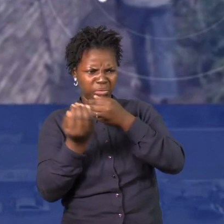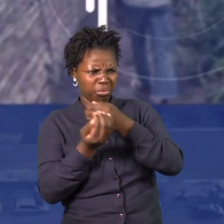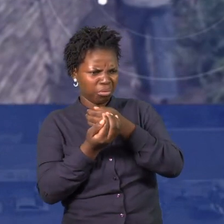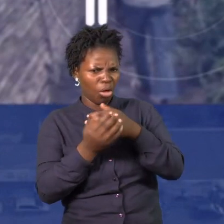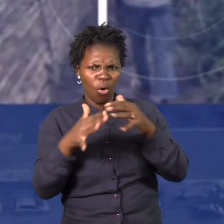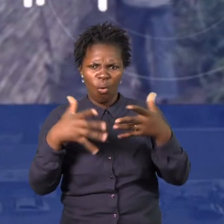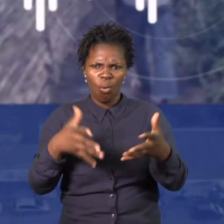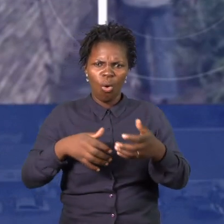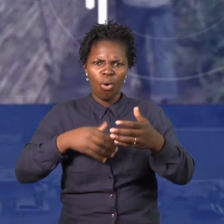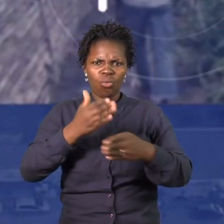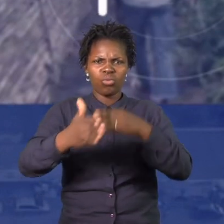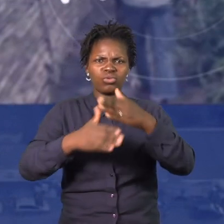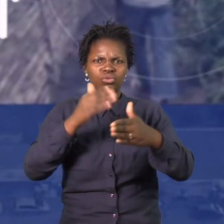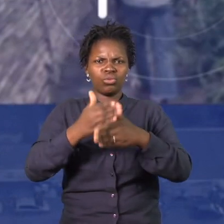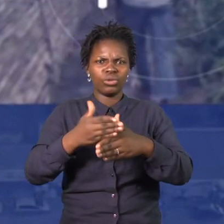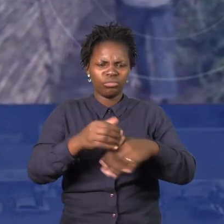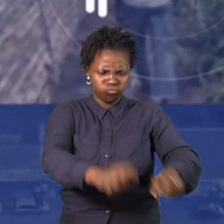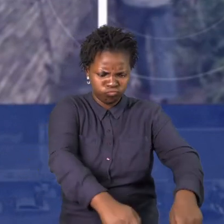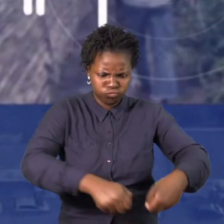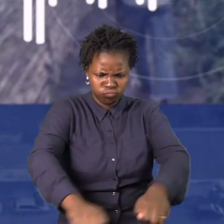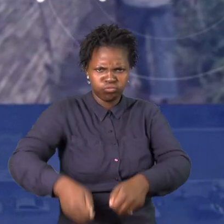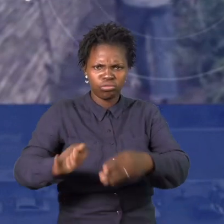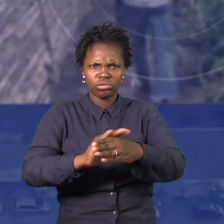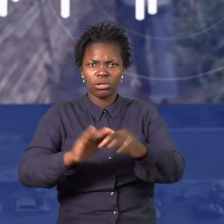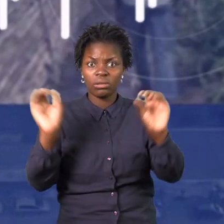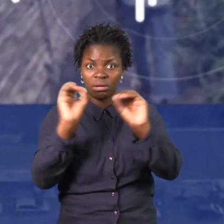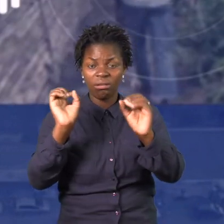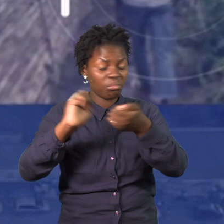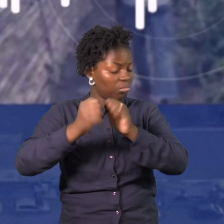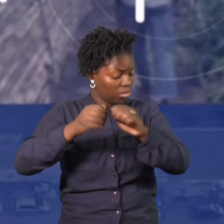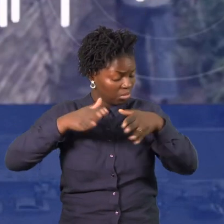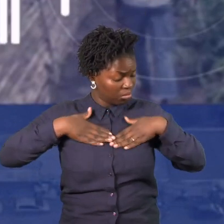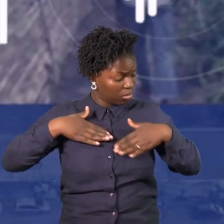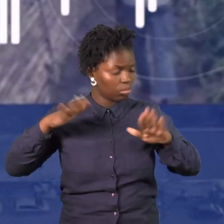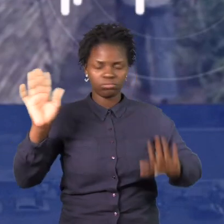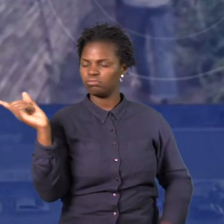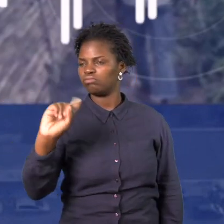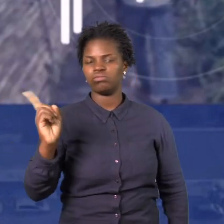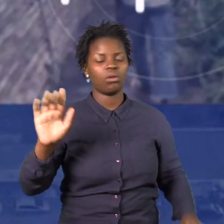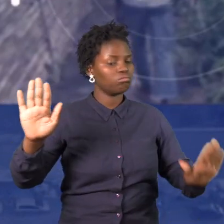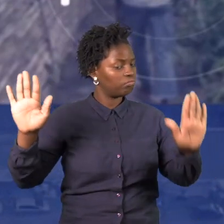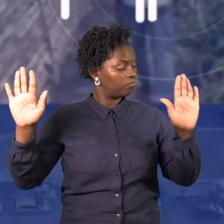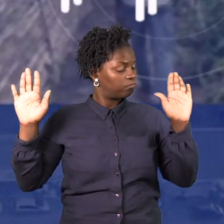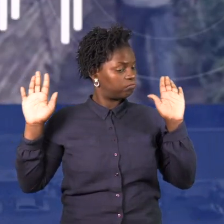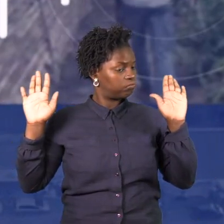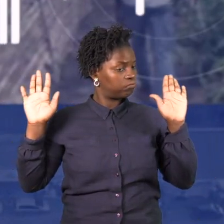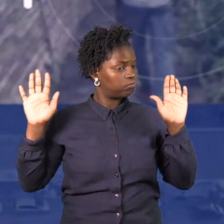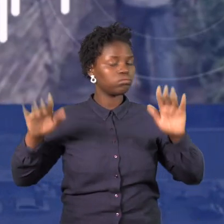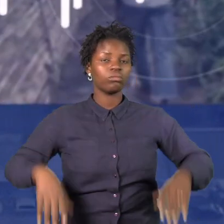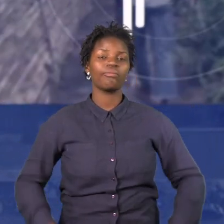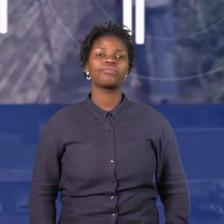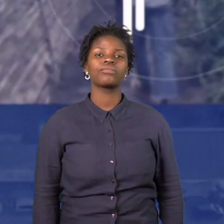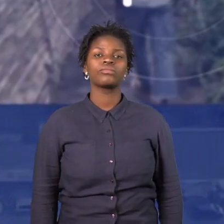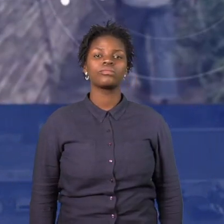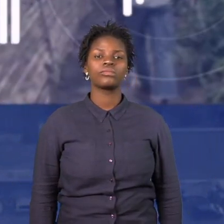visão do que é ser responsável de uma obra. Quando se é responsável por uma obra, nós devemos